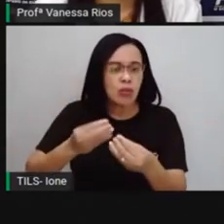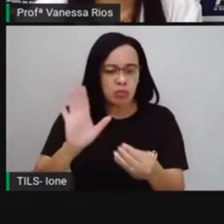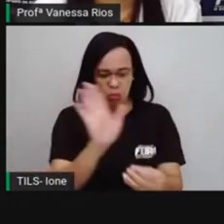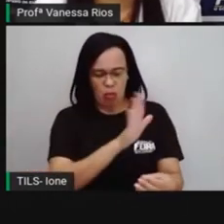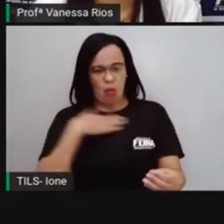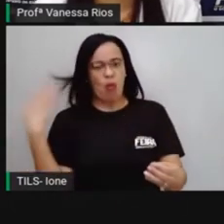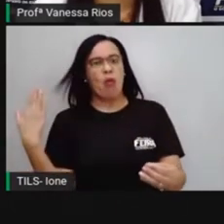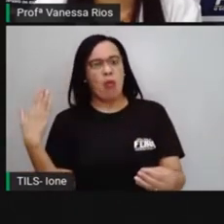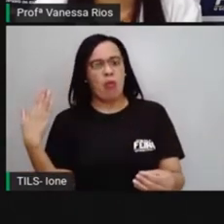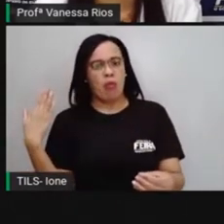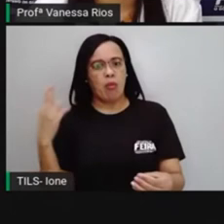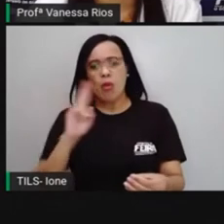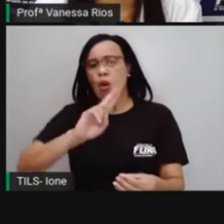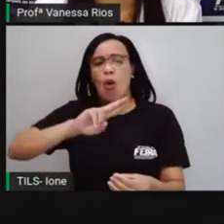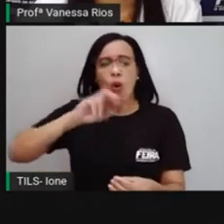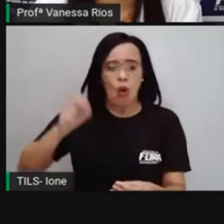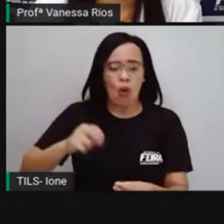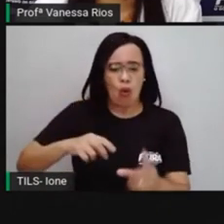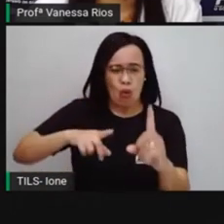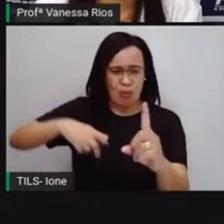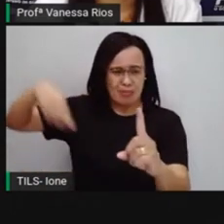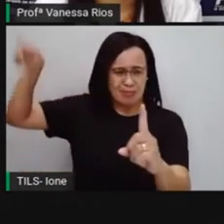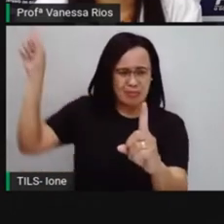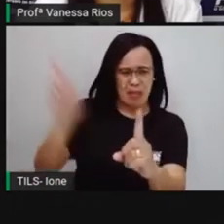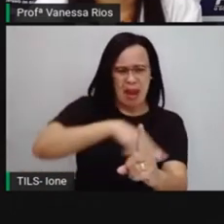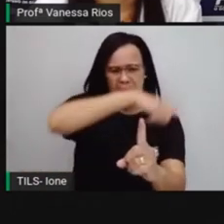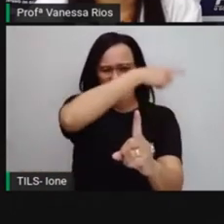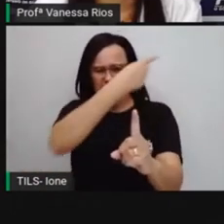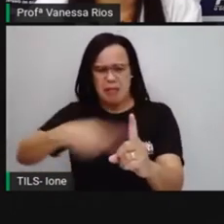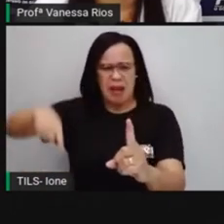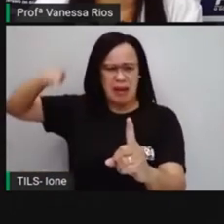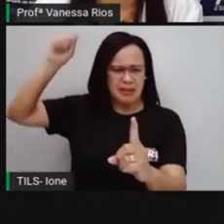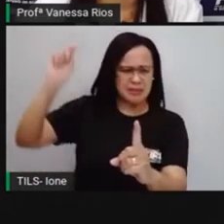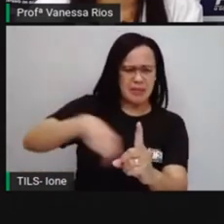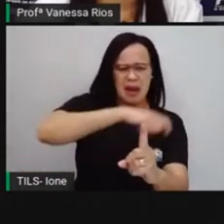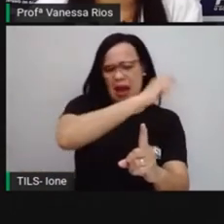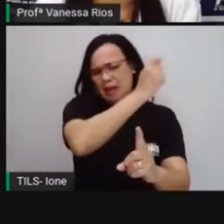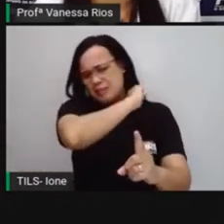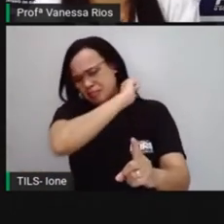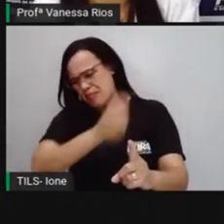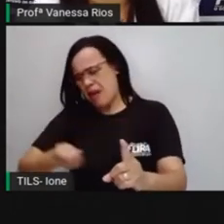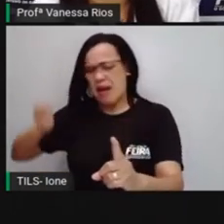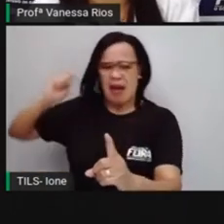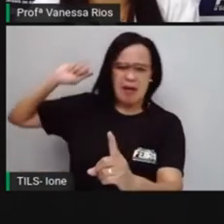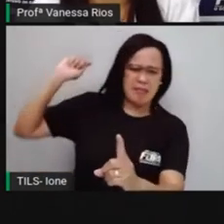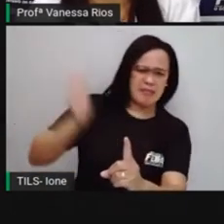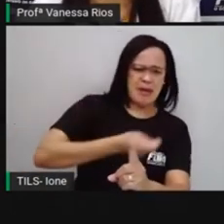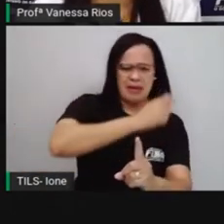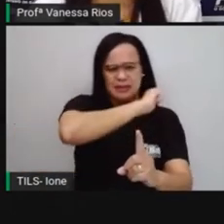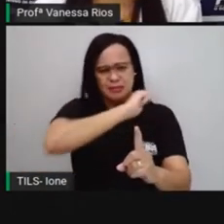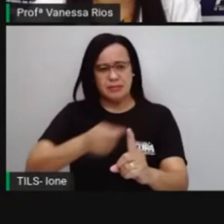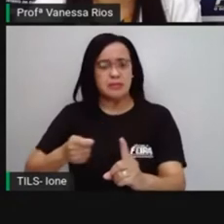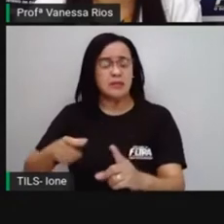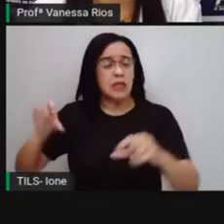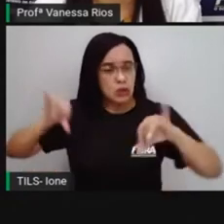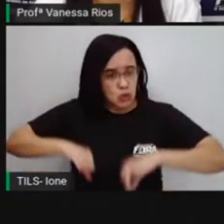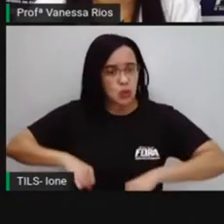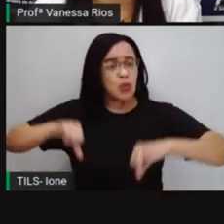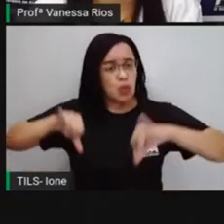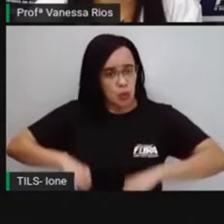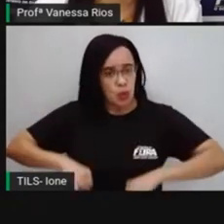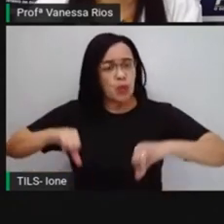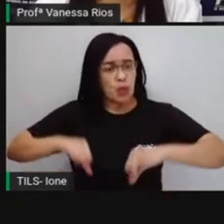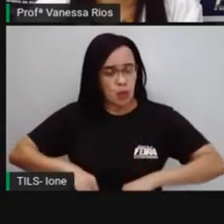Outros tipos de escravizados também compunham o ambiente colonial, que a Proja falou, que eram os domésticos e também chamavam